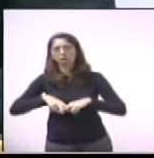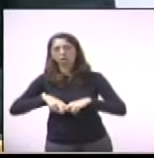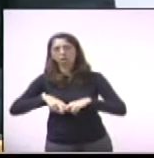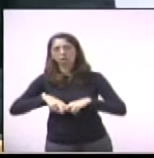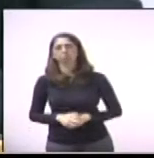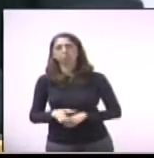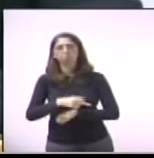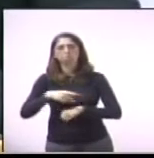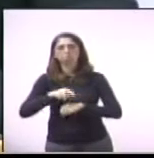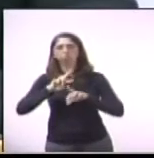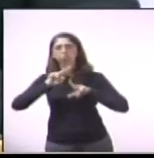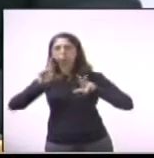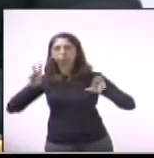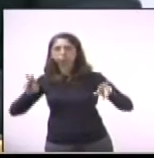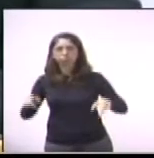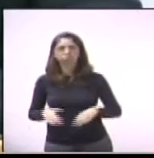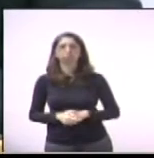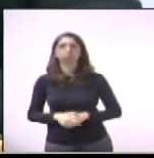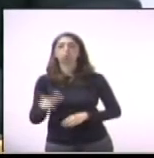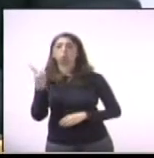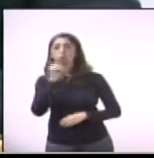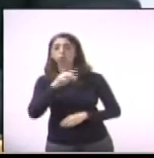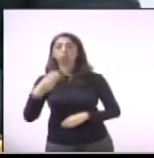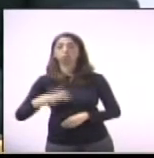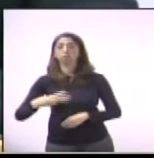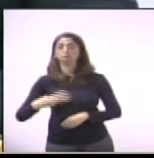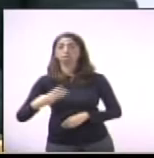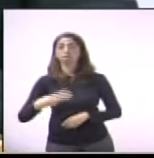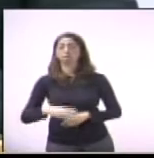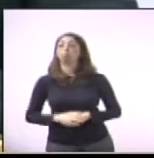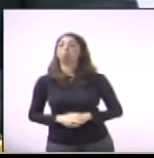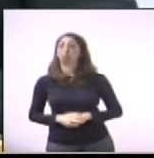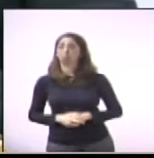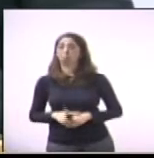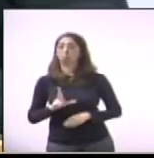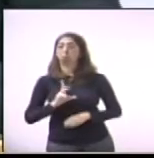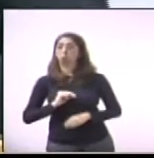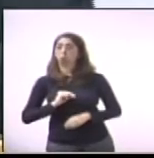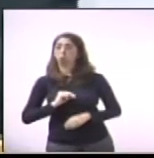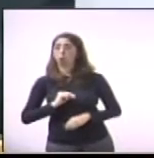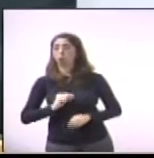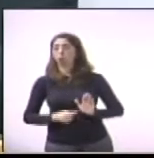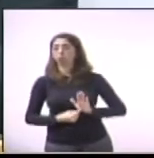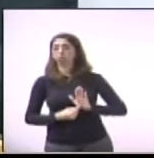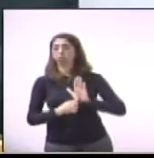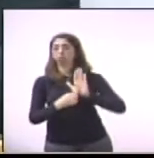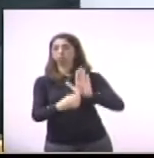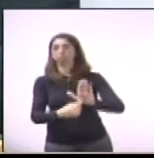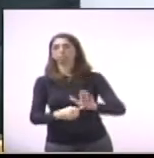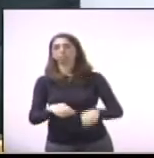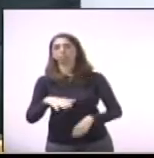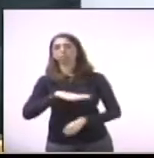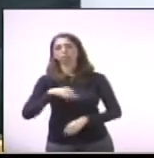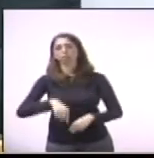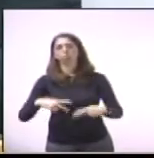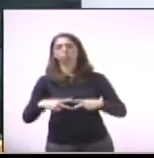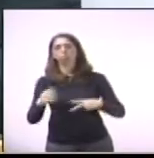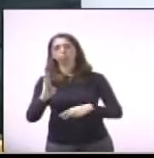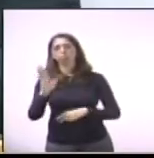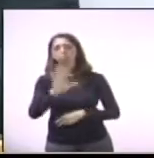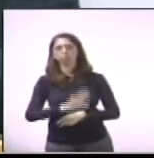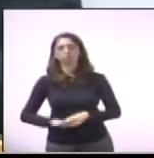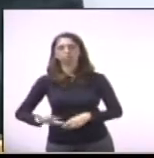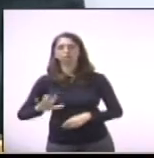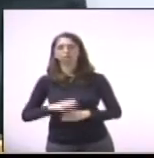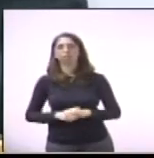bonitos lá, ele conseguiu o terceiro lugar e representou bastante a cidade aqui, vou